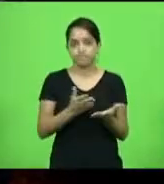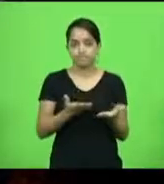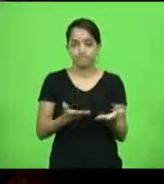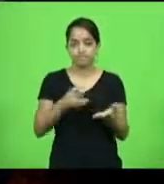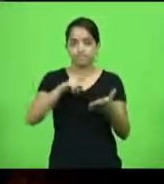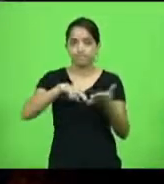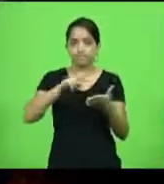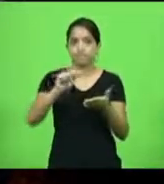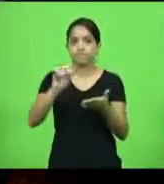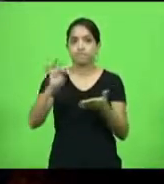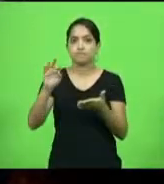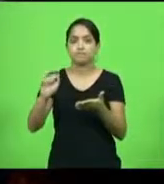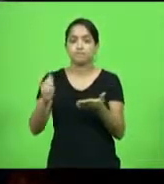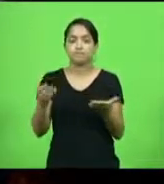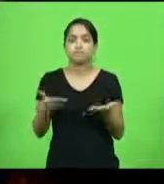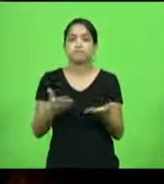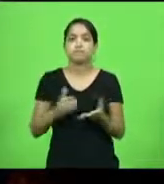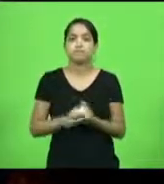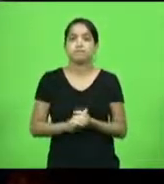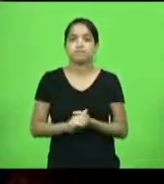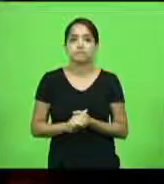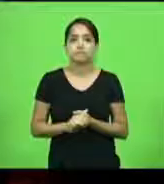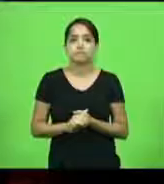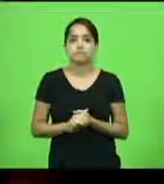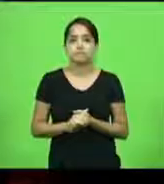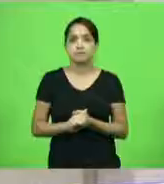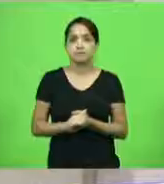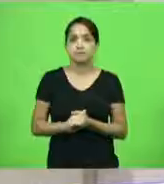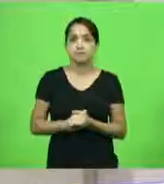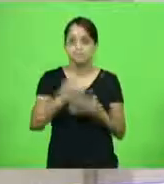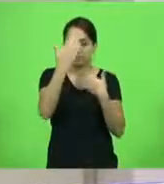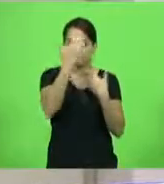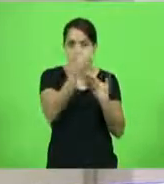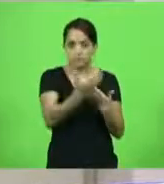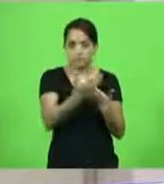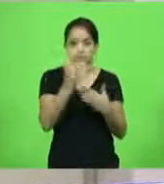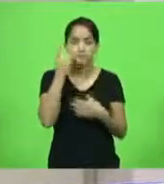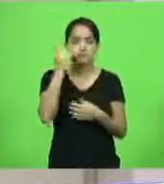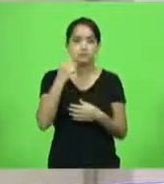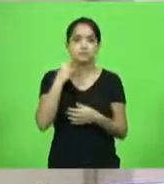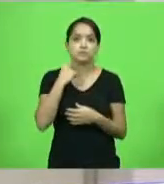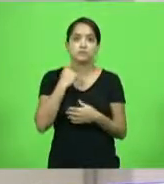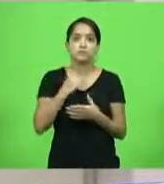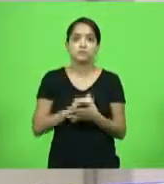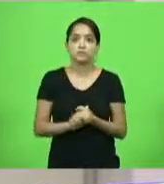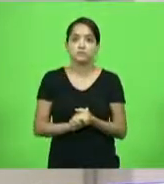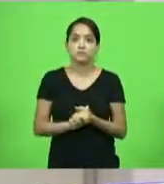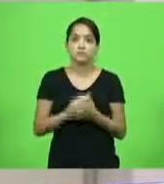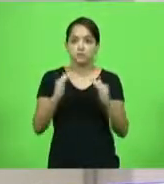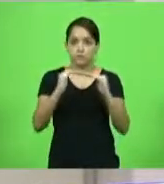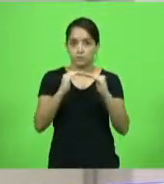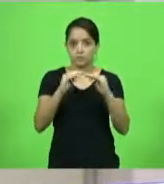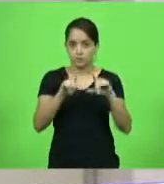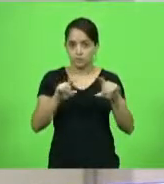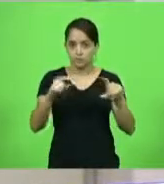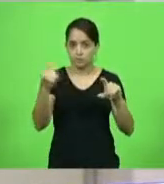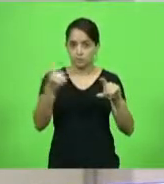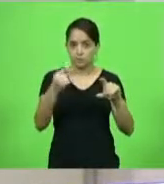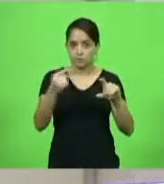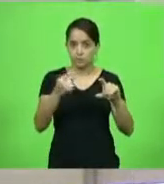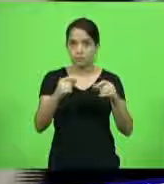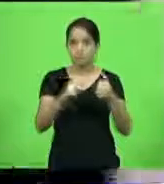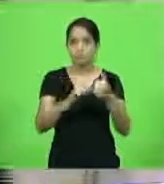presidente. Neste momento, o deputado Ricardo Alba. Obrigado, deputado Silvio. Consonância com o parágrafo 1º